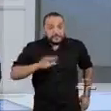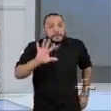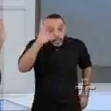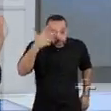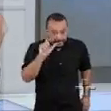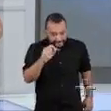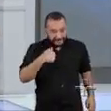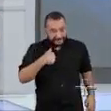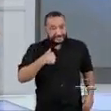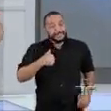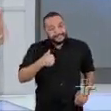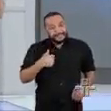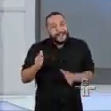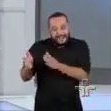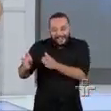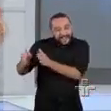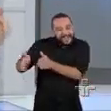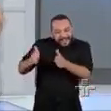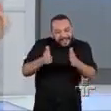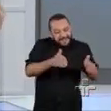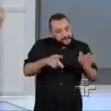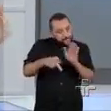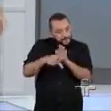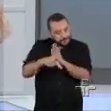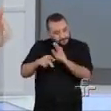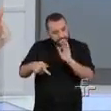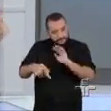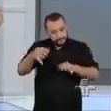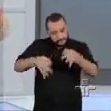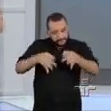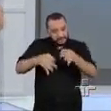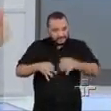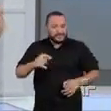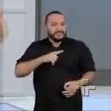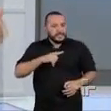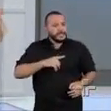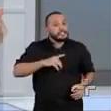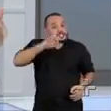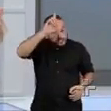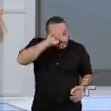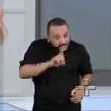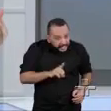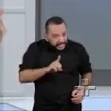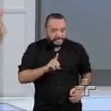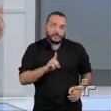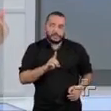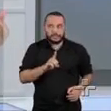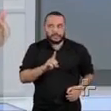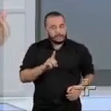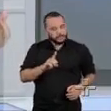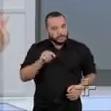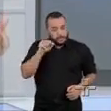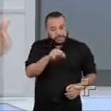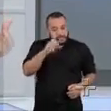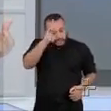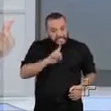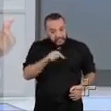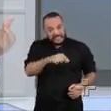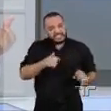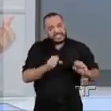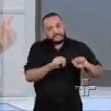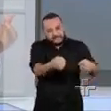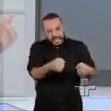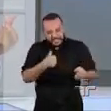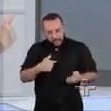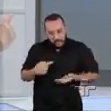Qual é a lógica da justiça? Você estrutura um direito de defesa do sujeito que sendo acusado e você